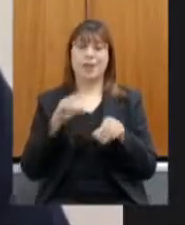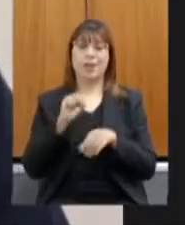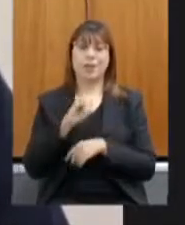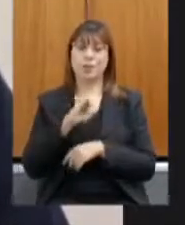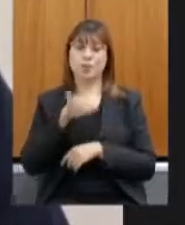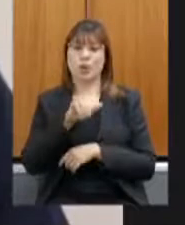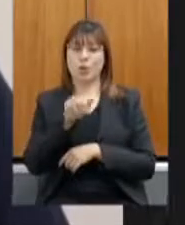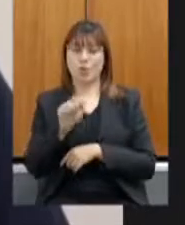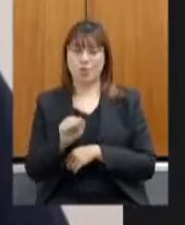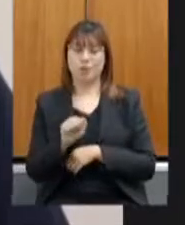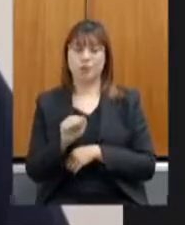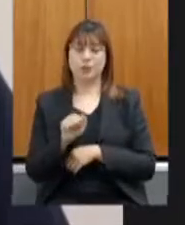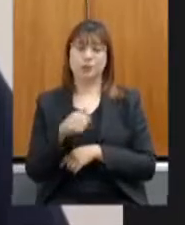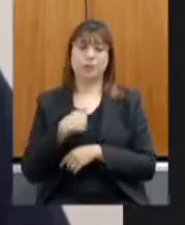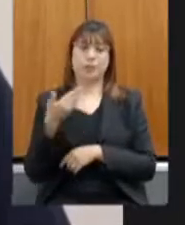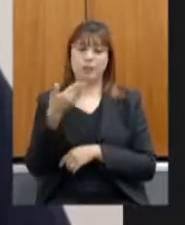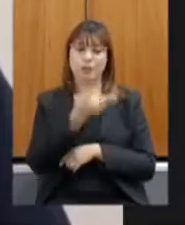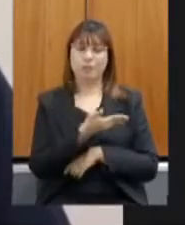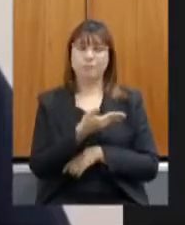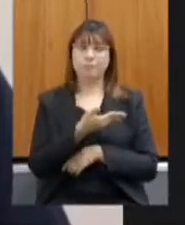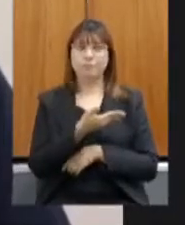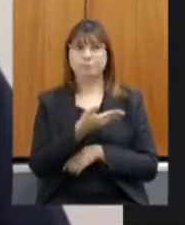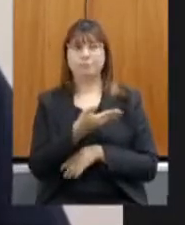na verdade eu estava para vários